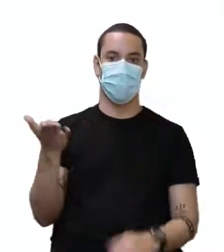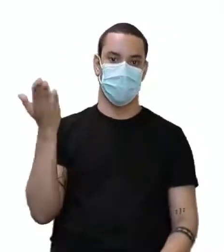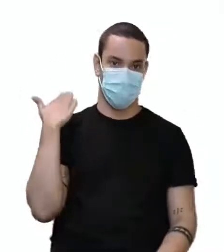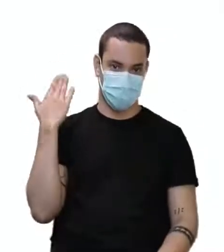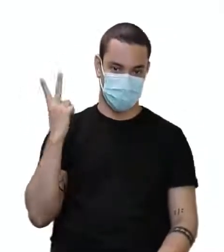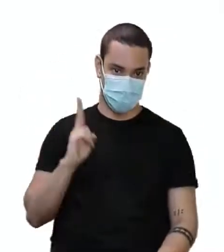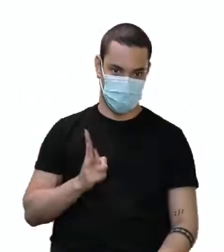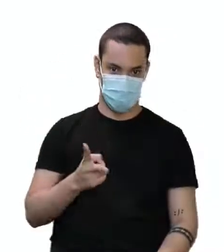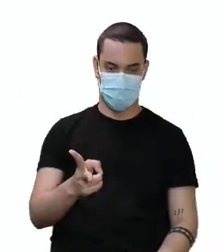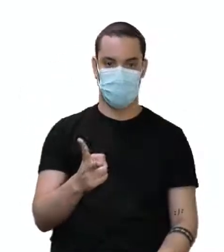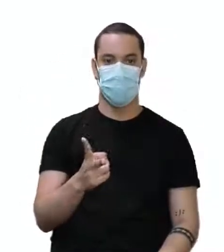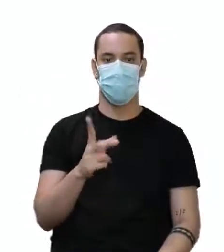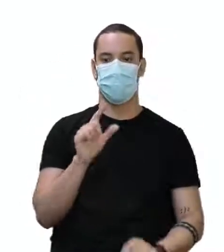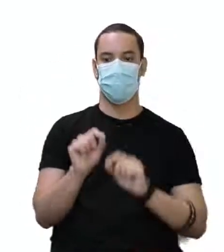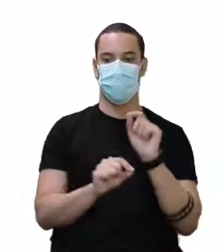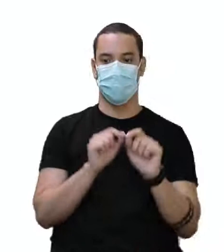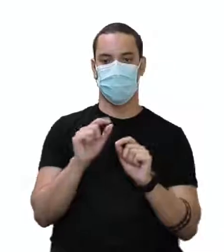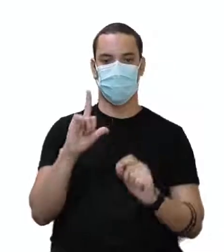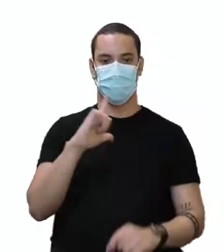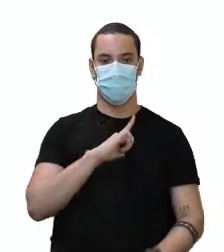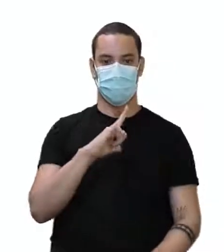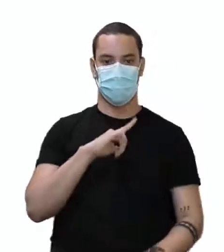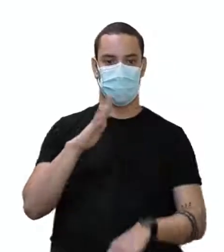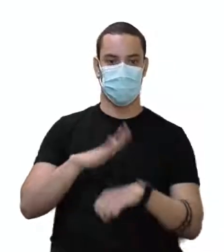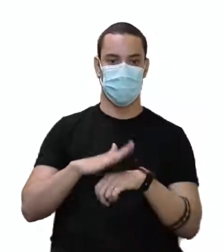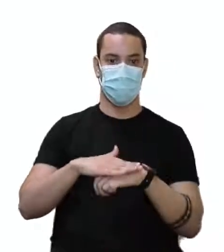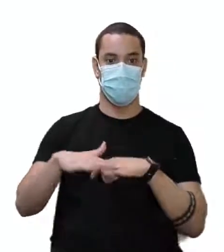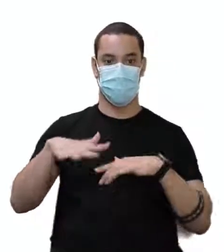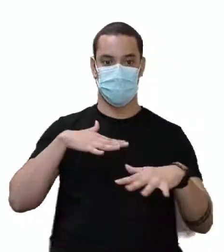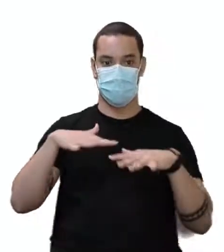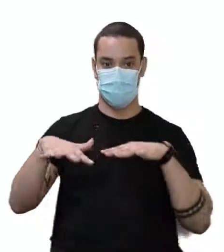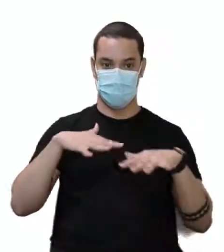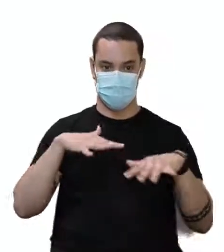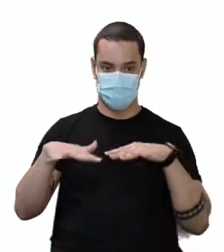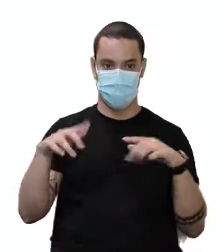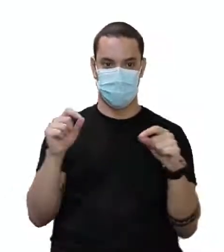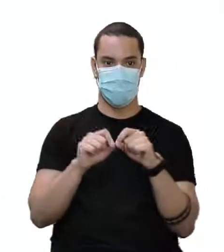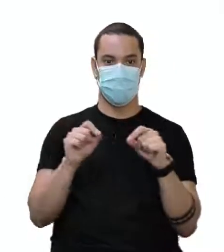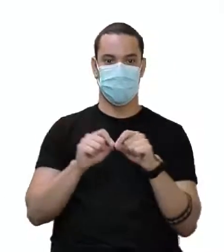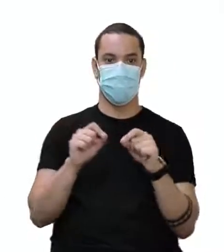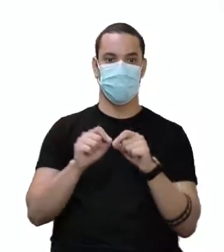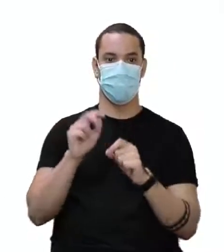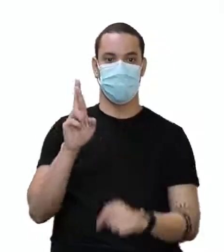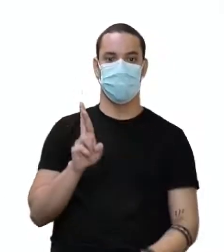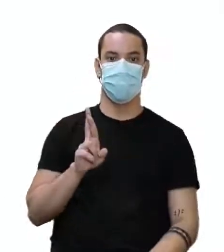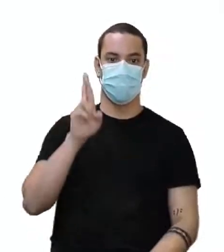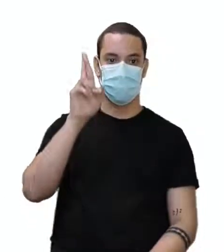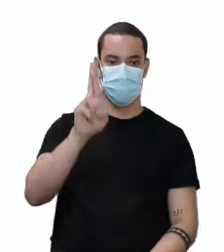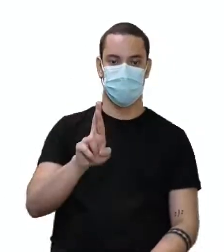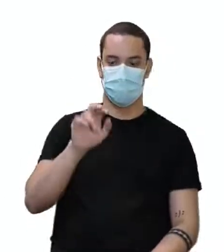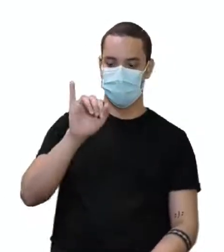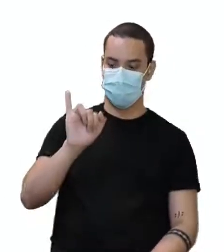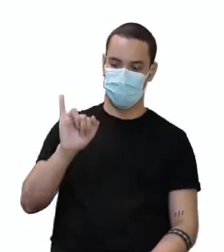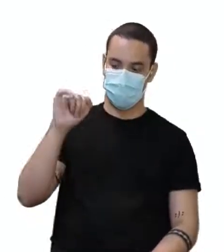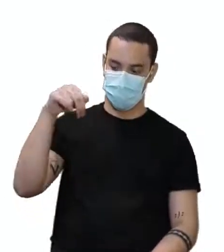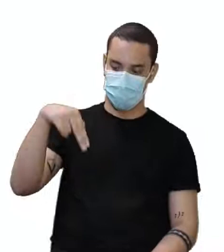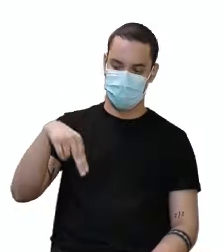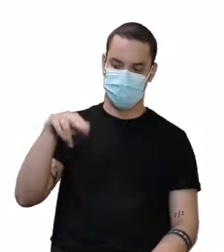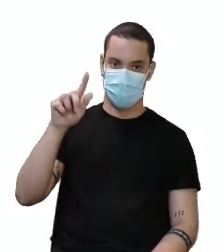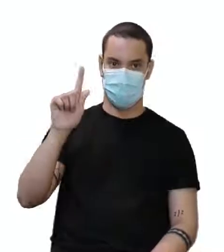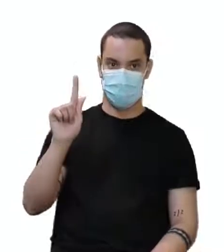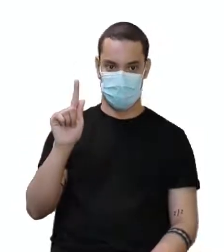contínuo. Você tem o quê? Ações em andamento, representados por esse amiguinho aqui, esse nosso